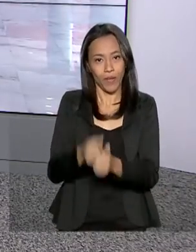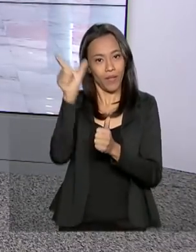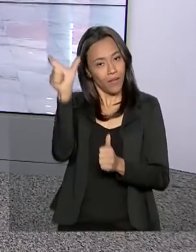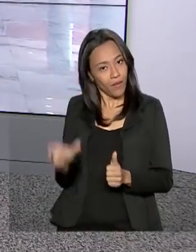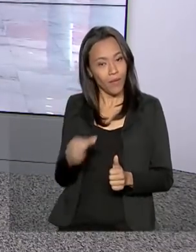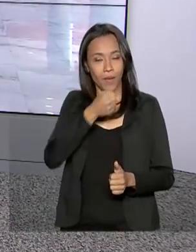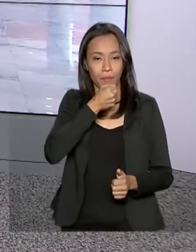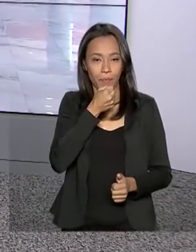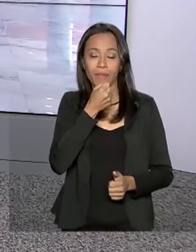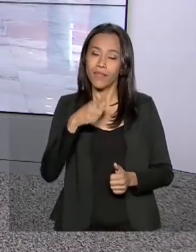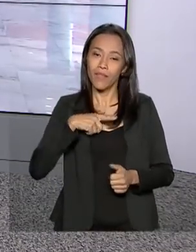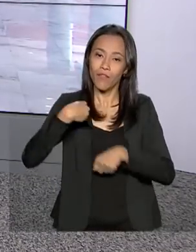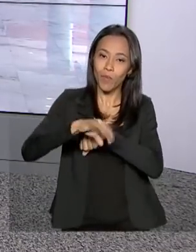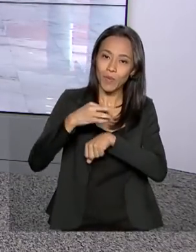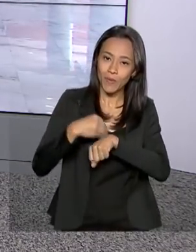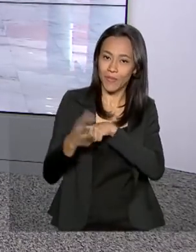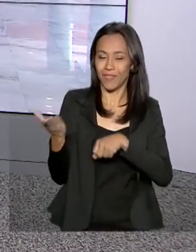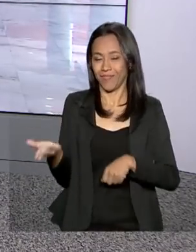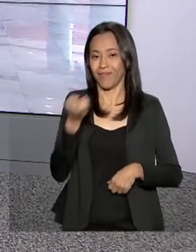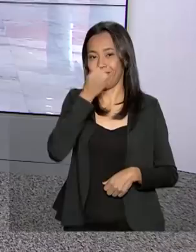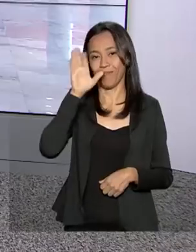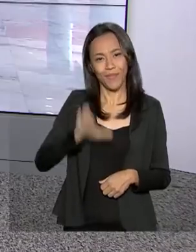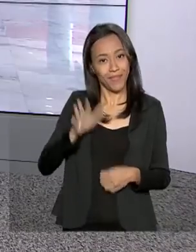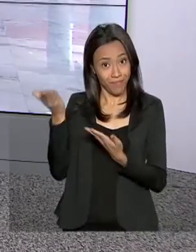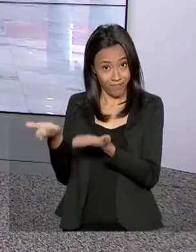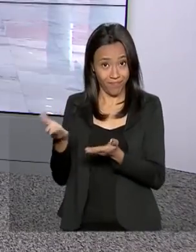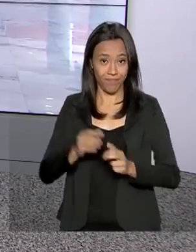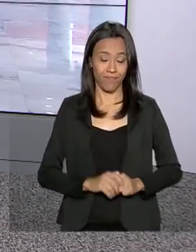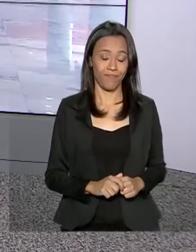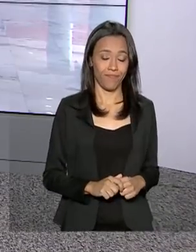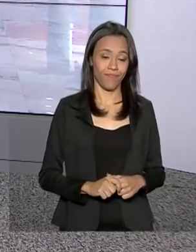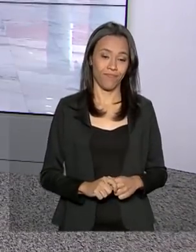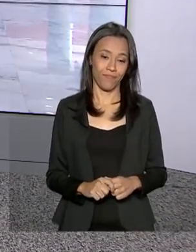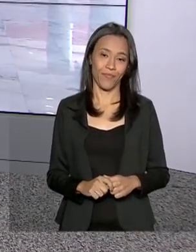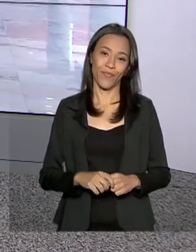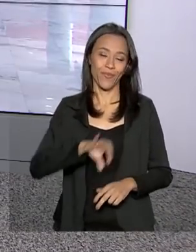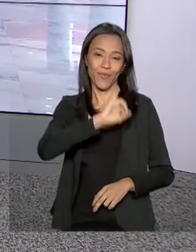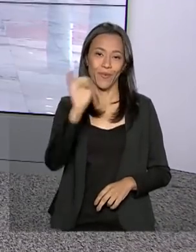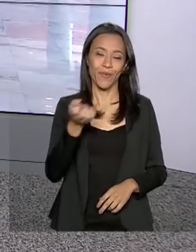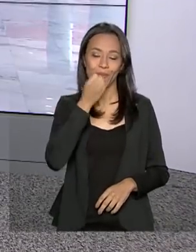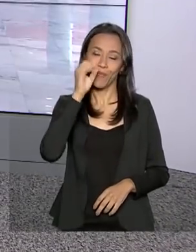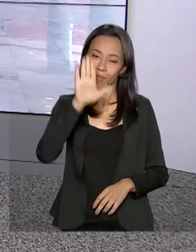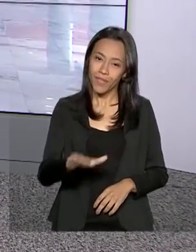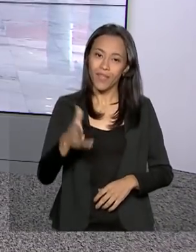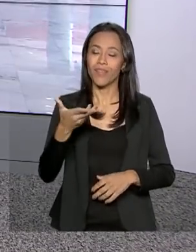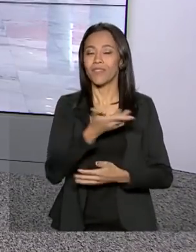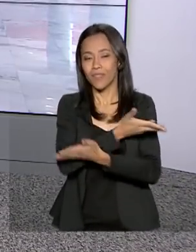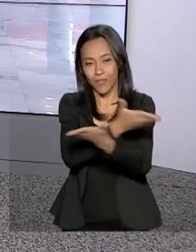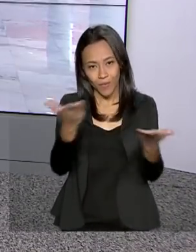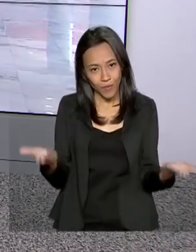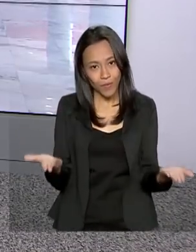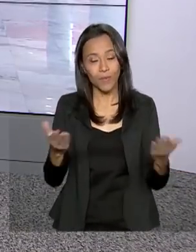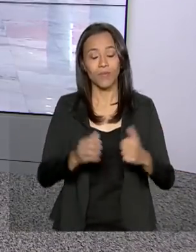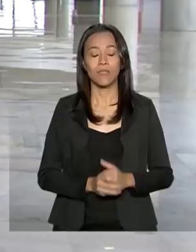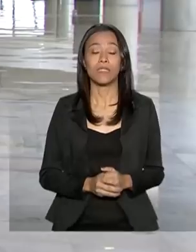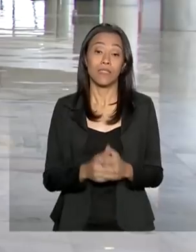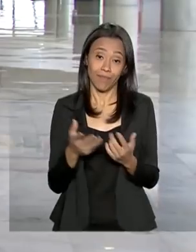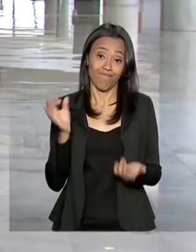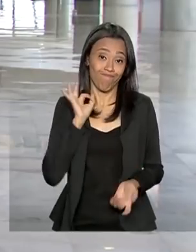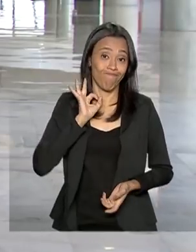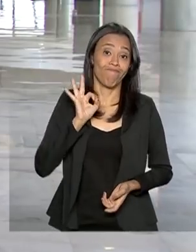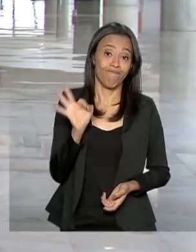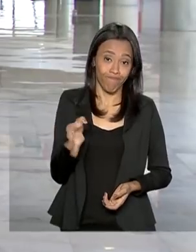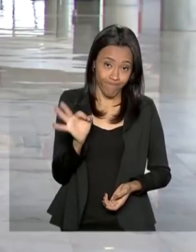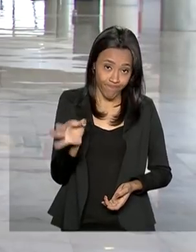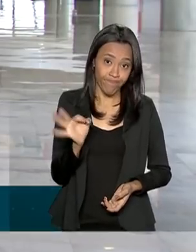informações para a gente. Oi, Gabriela, boa tarde para você. Olá, Roberto, boa tarde. Uma boa tarde a todos. É isso